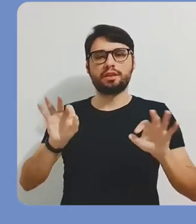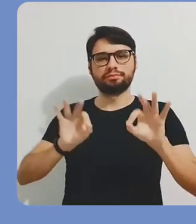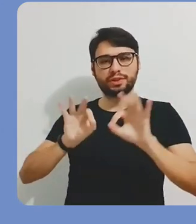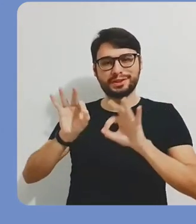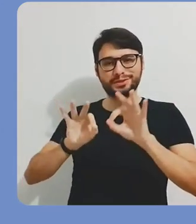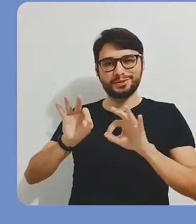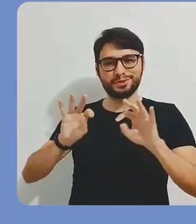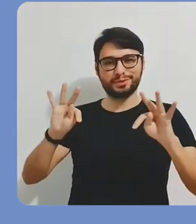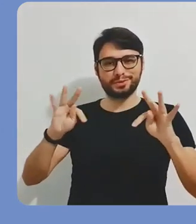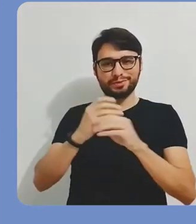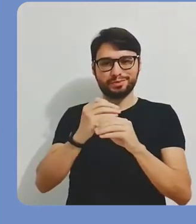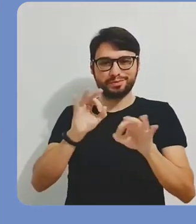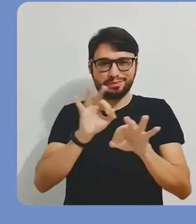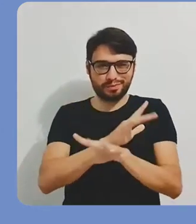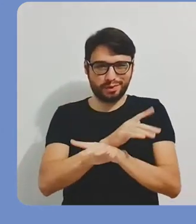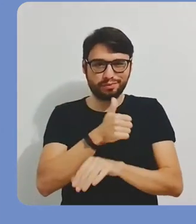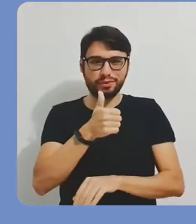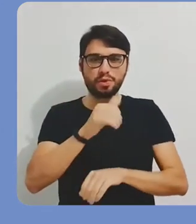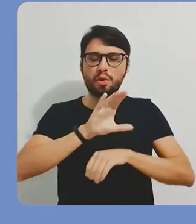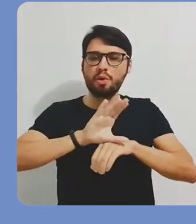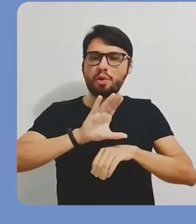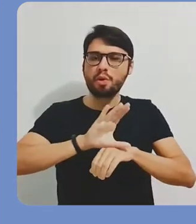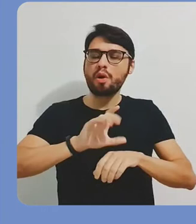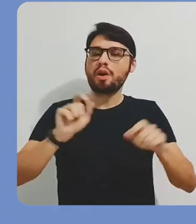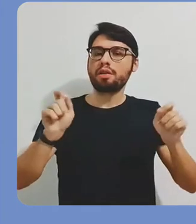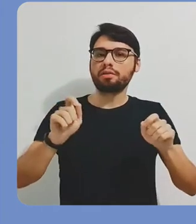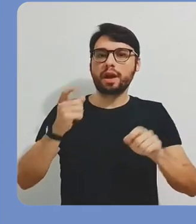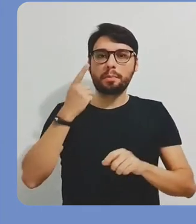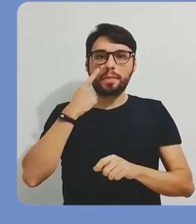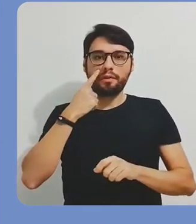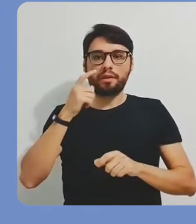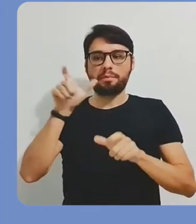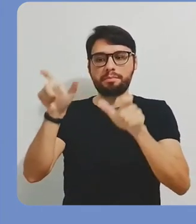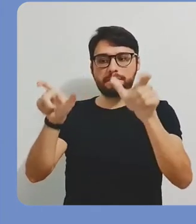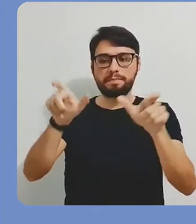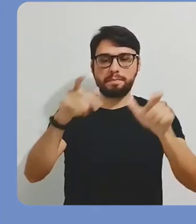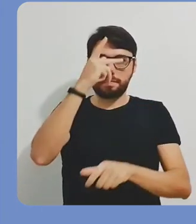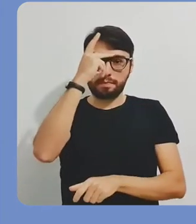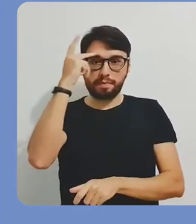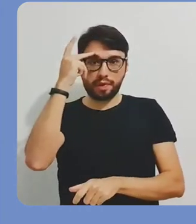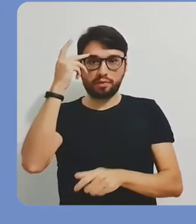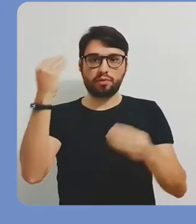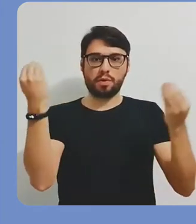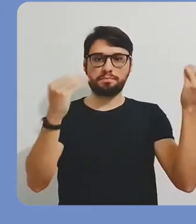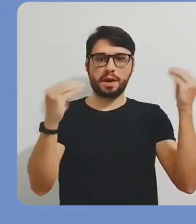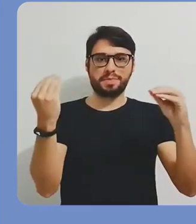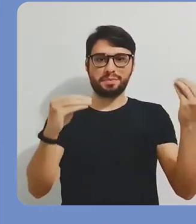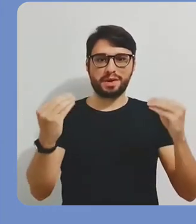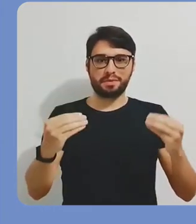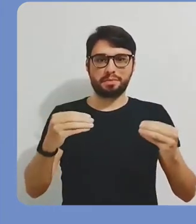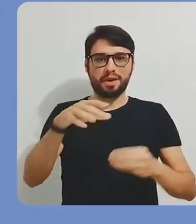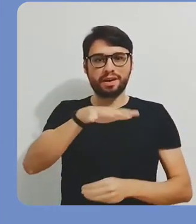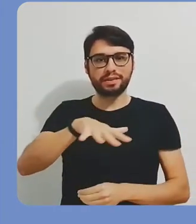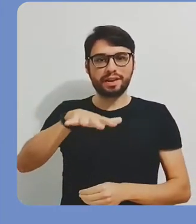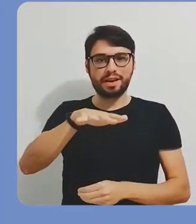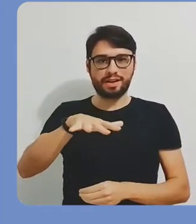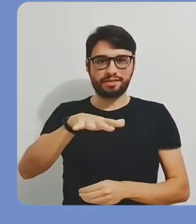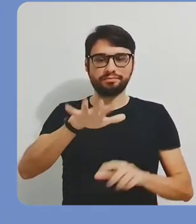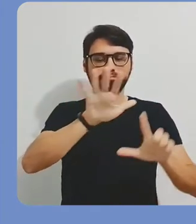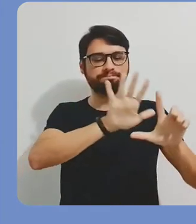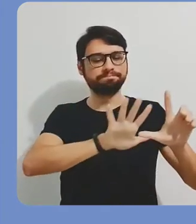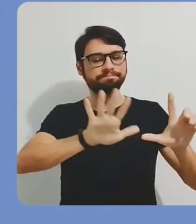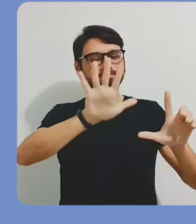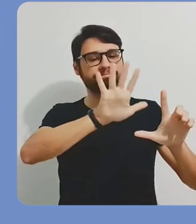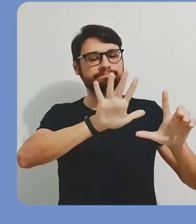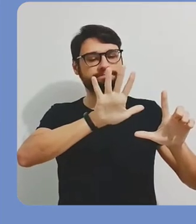você criou o seu espaço no Mudo Grupos, fez a solicitação dele junto a CETIC, agora você está apto a